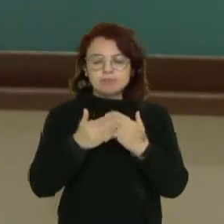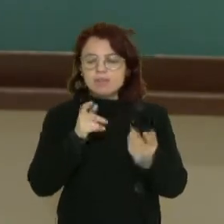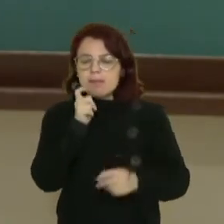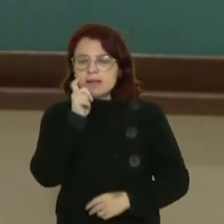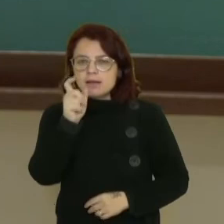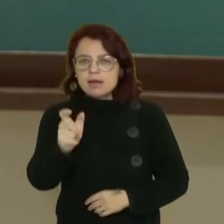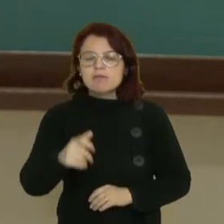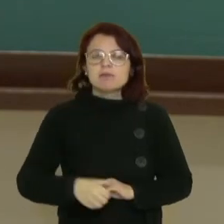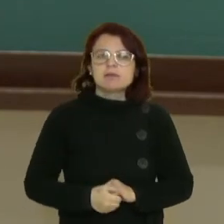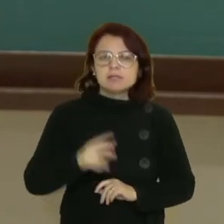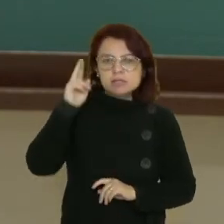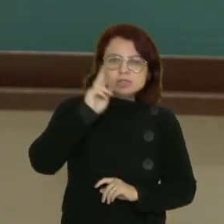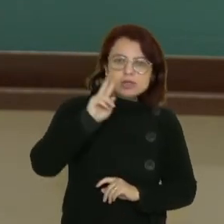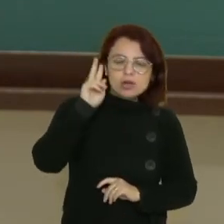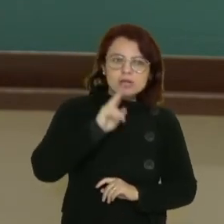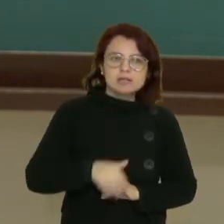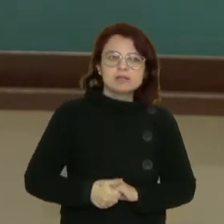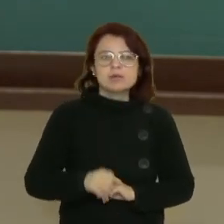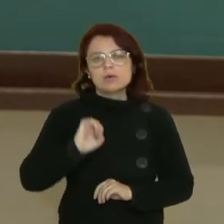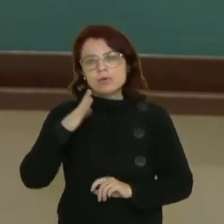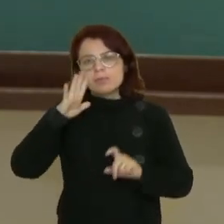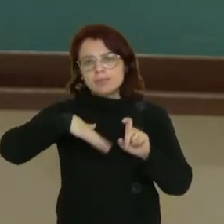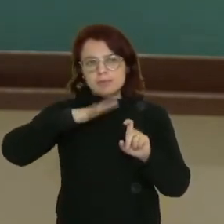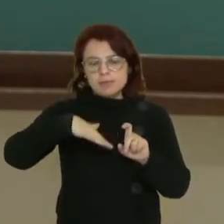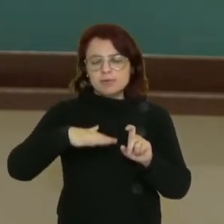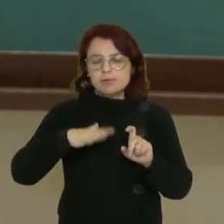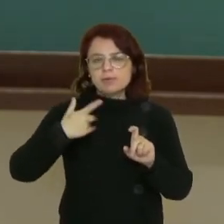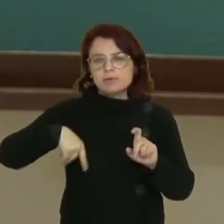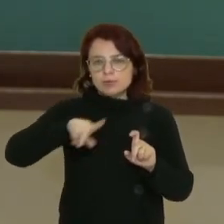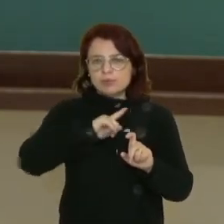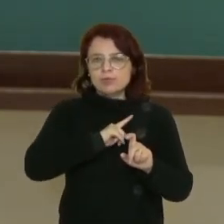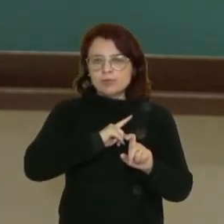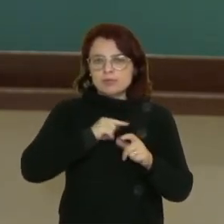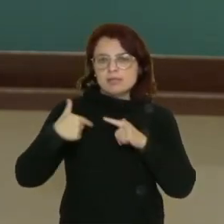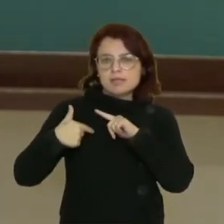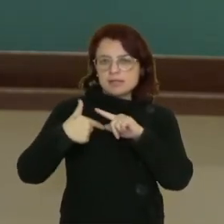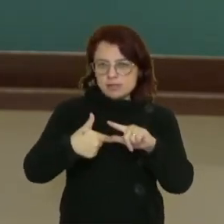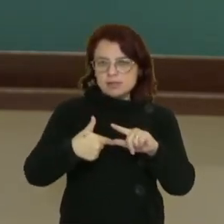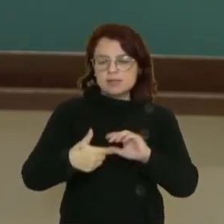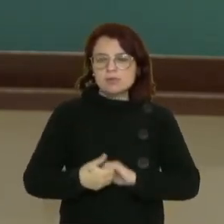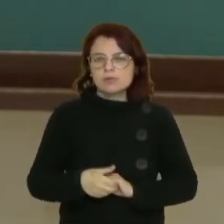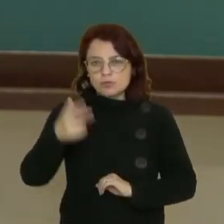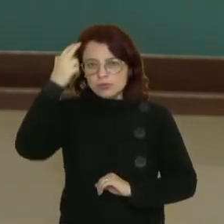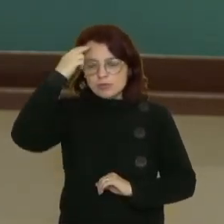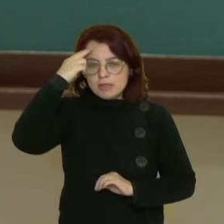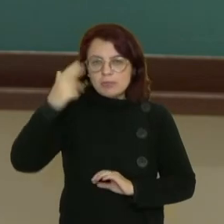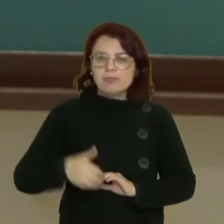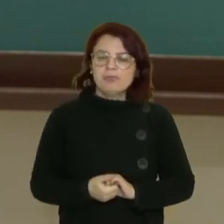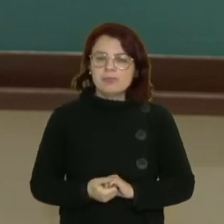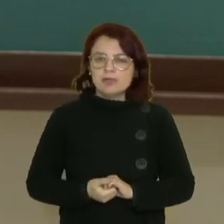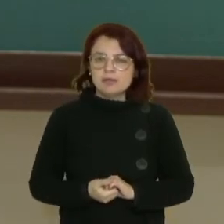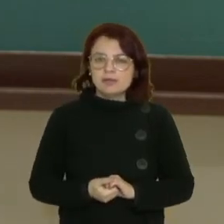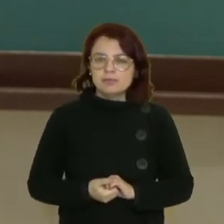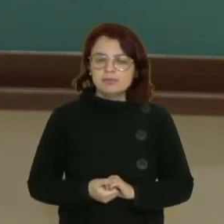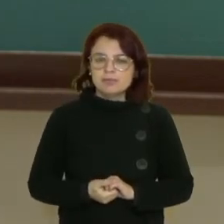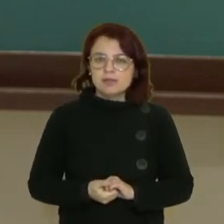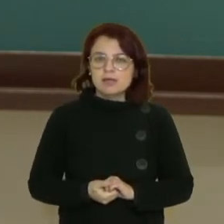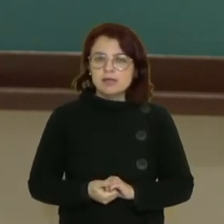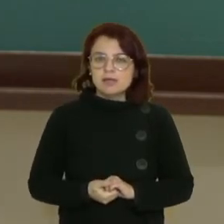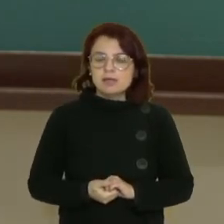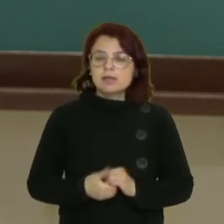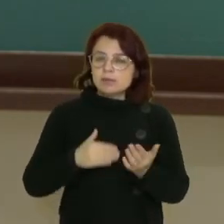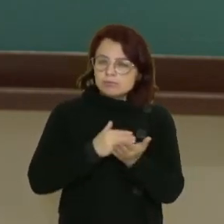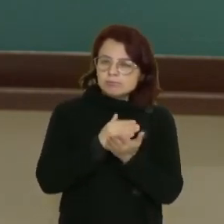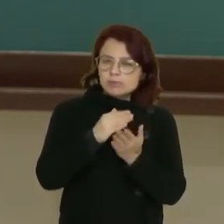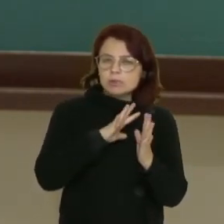palavras, histórias e mitos, também a nossa tradição cultural. Ou seja, a origem